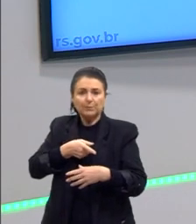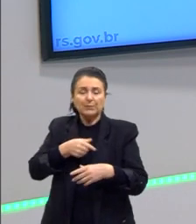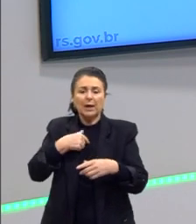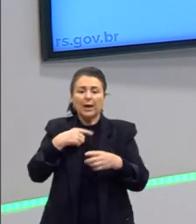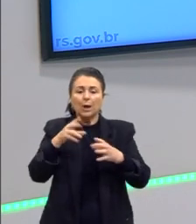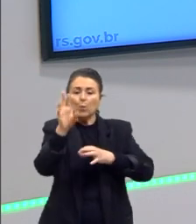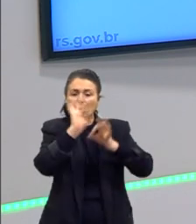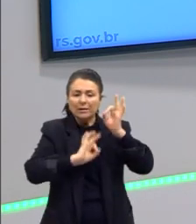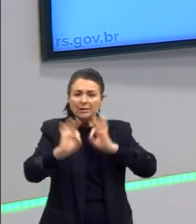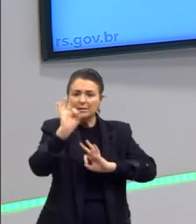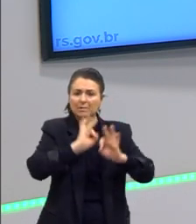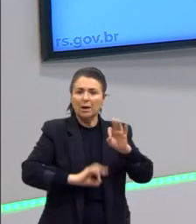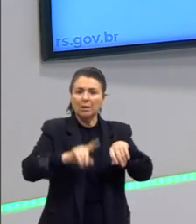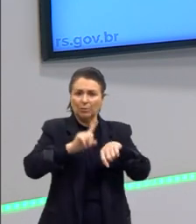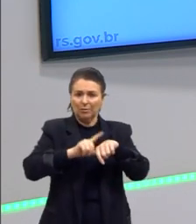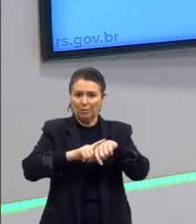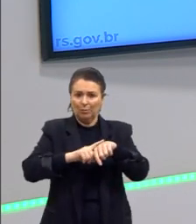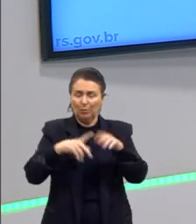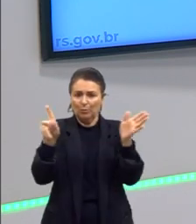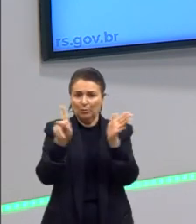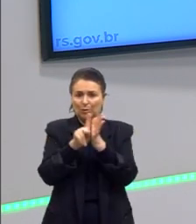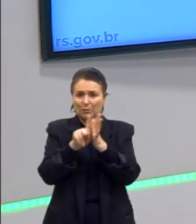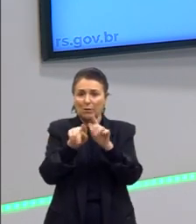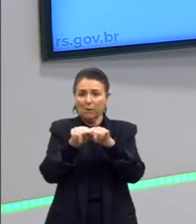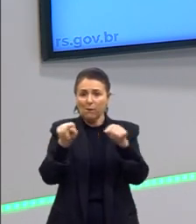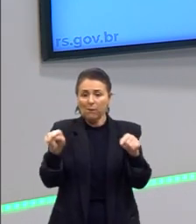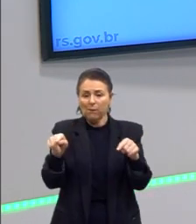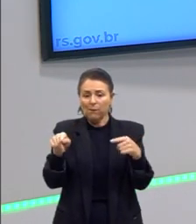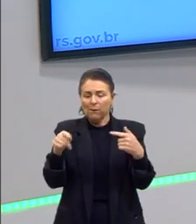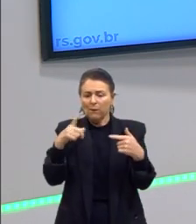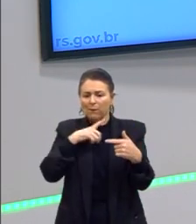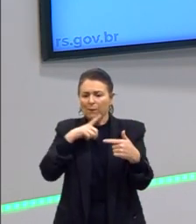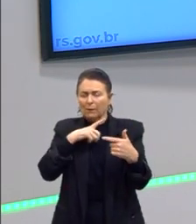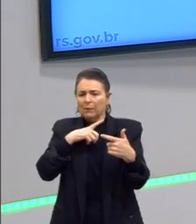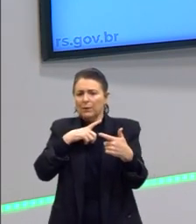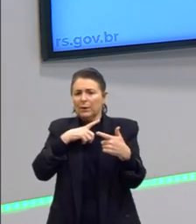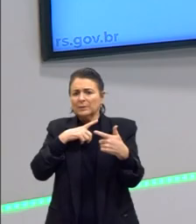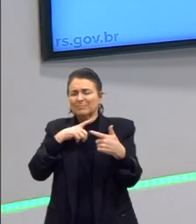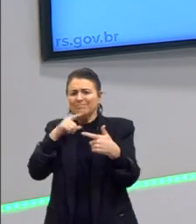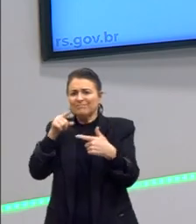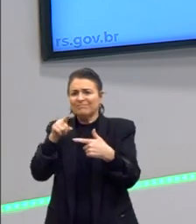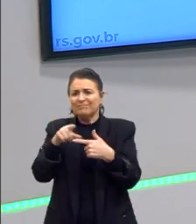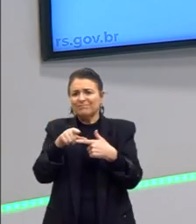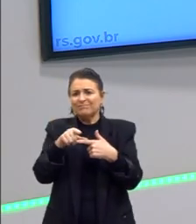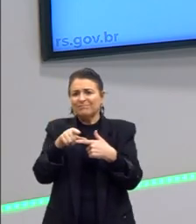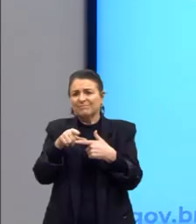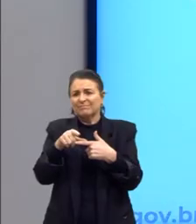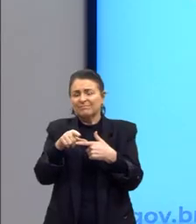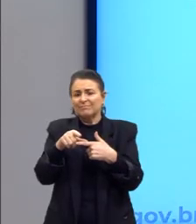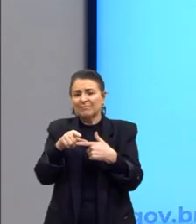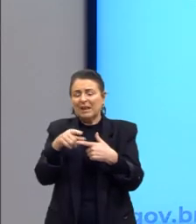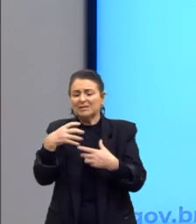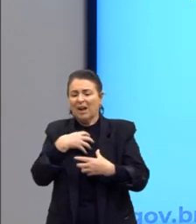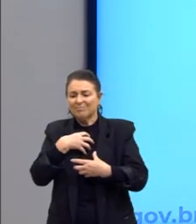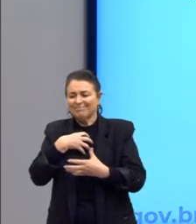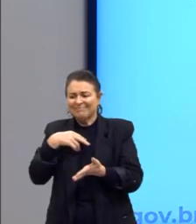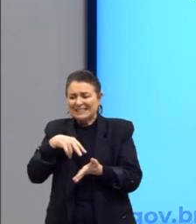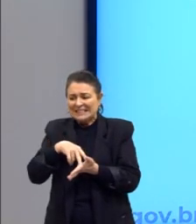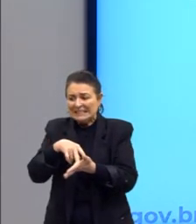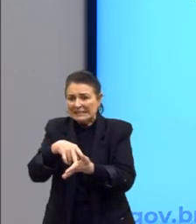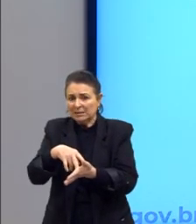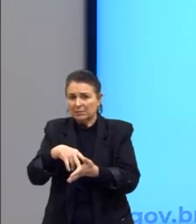uma organização pessoal. E aí, muitas vezes, nós temos essa, digamos assim, uma certa resistência,